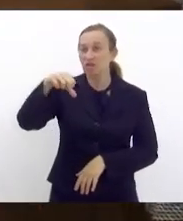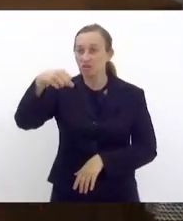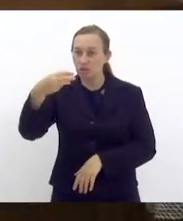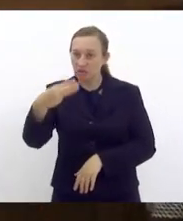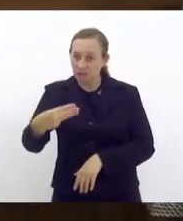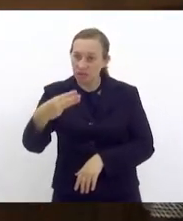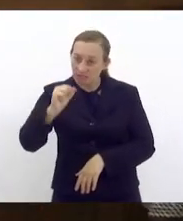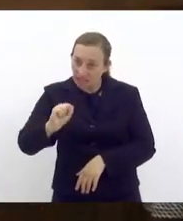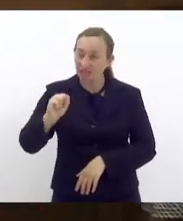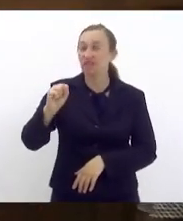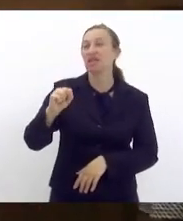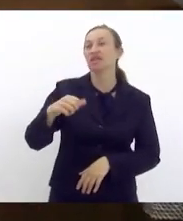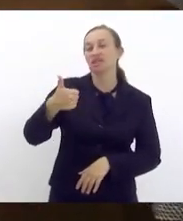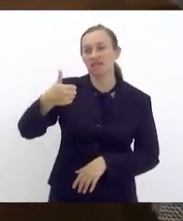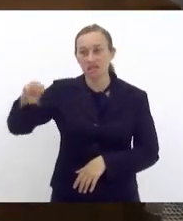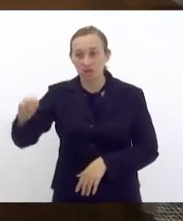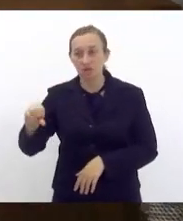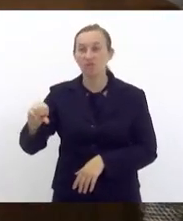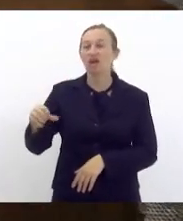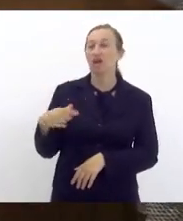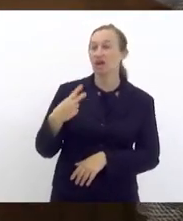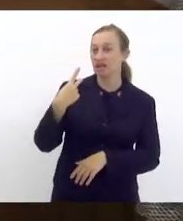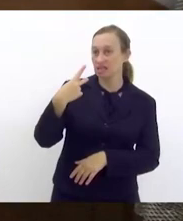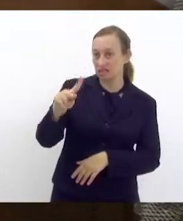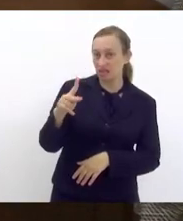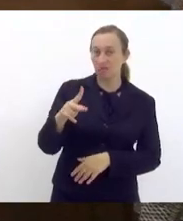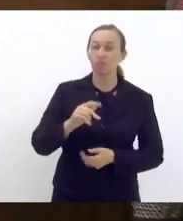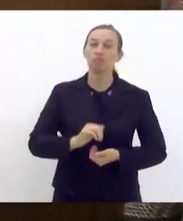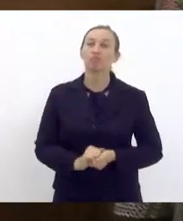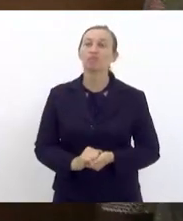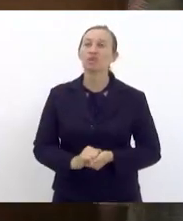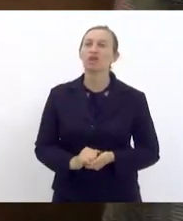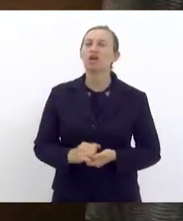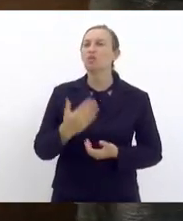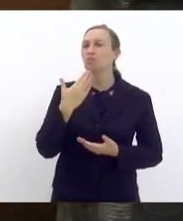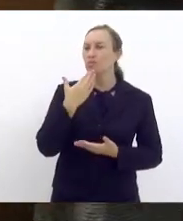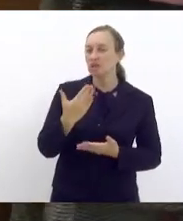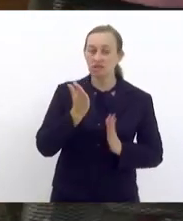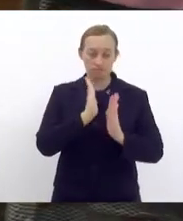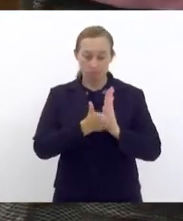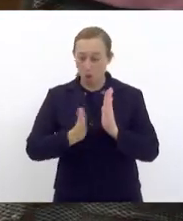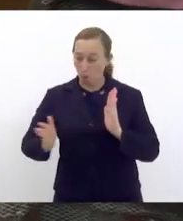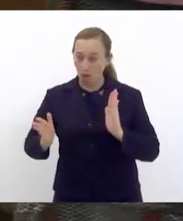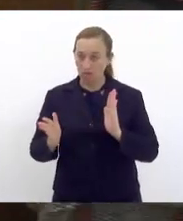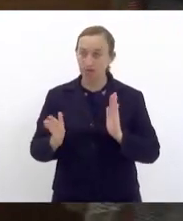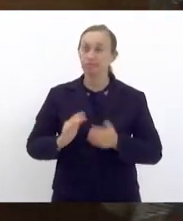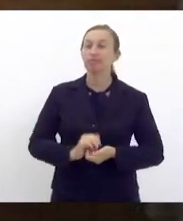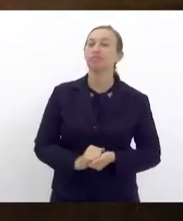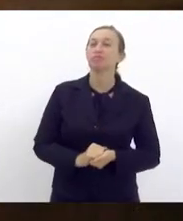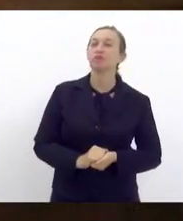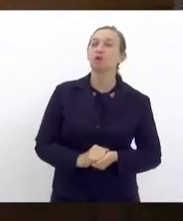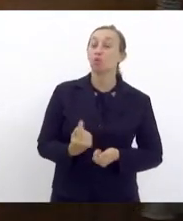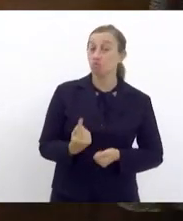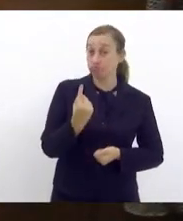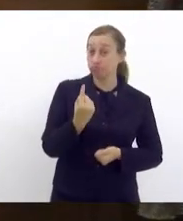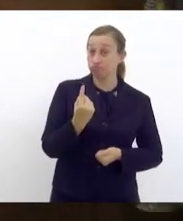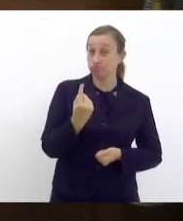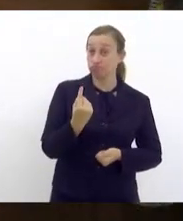é de autoria de vossa excelência. Eu não estou fazendo uma questão de ordem, porque de um,